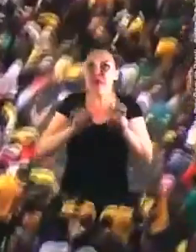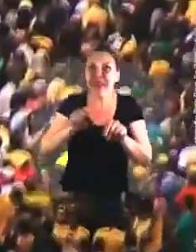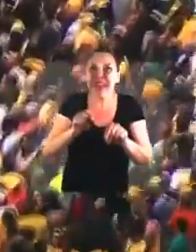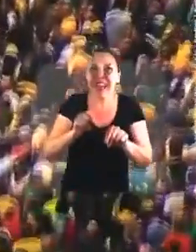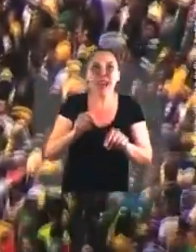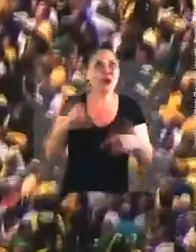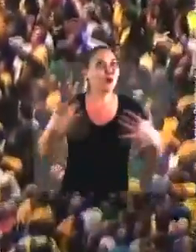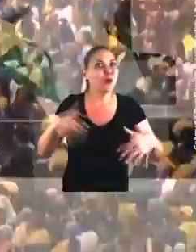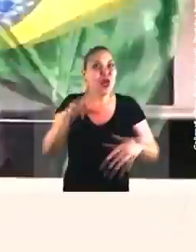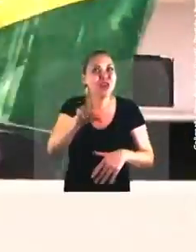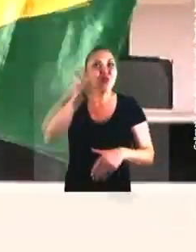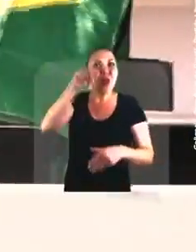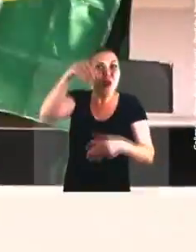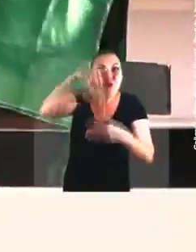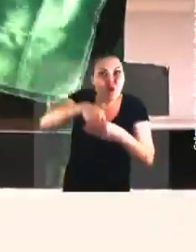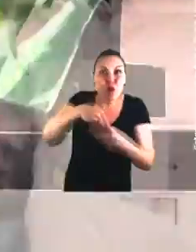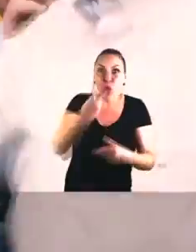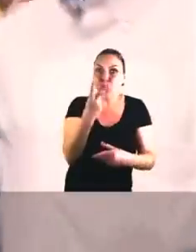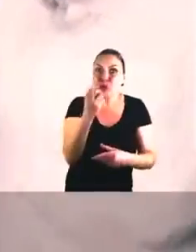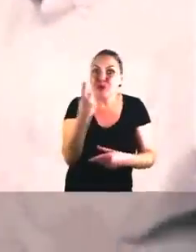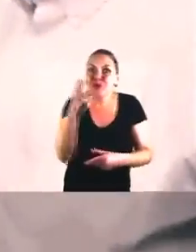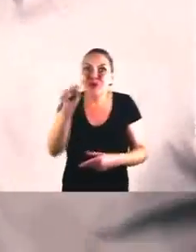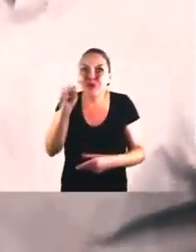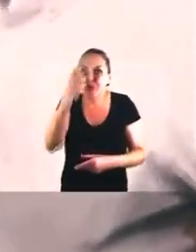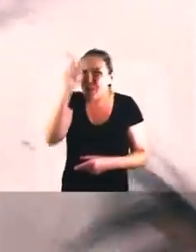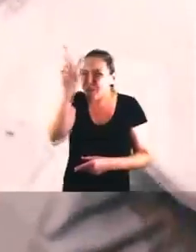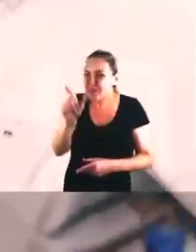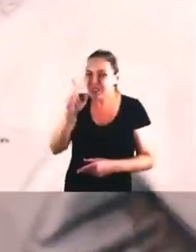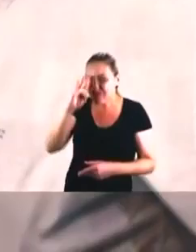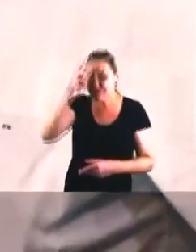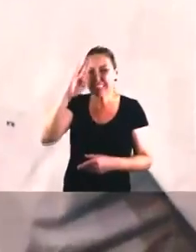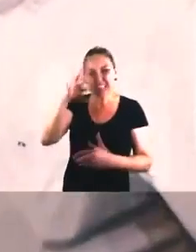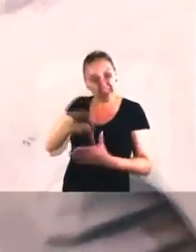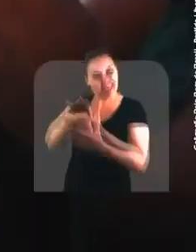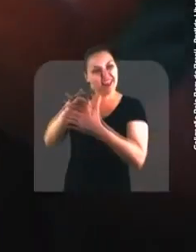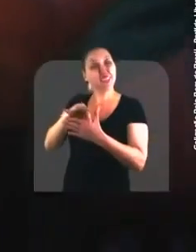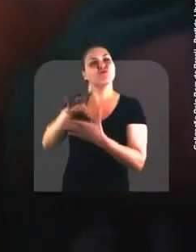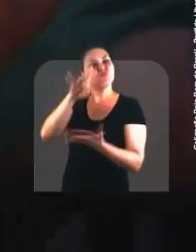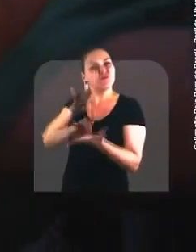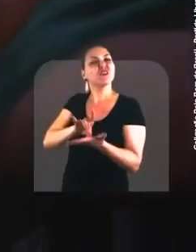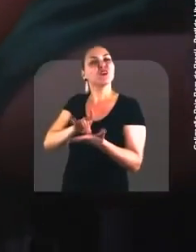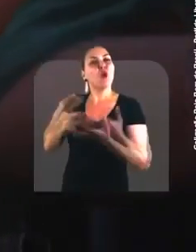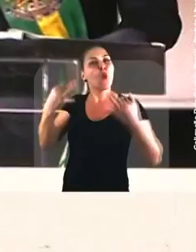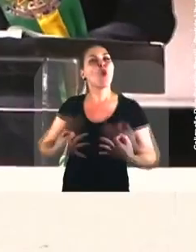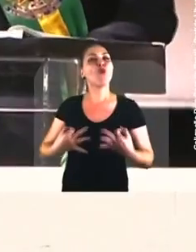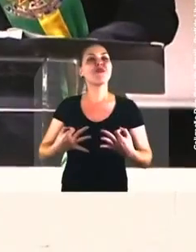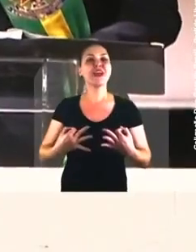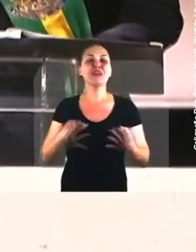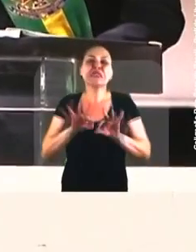2018 escolheu um líder Um homem simples Verdadeiro Honesto